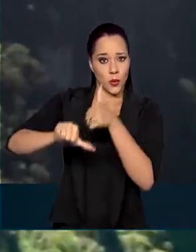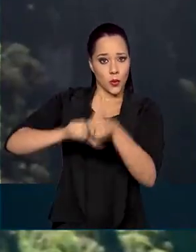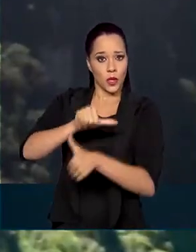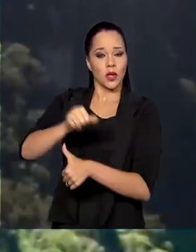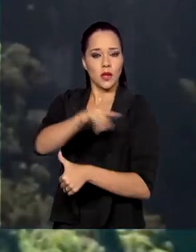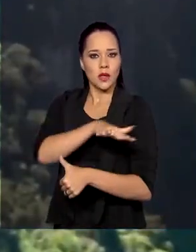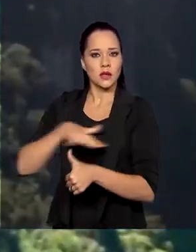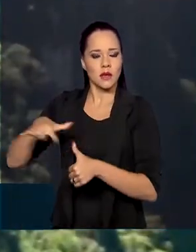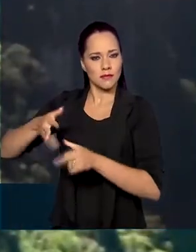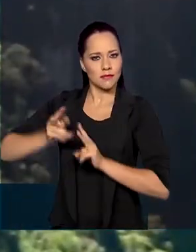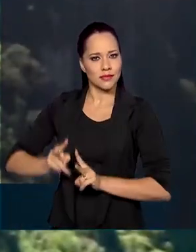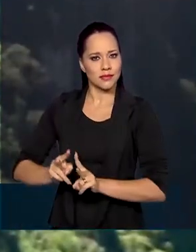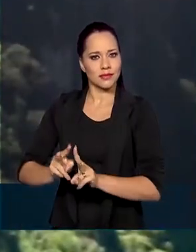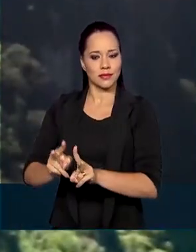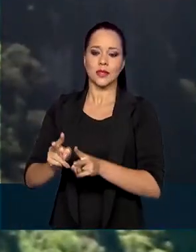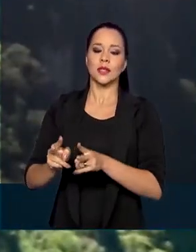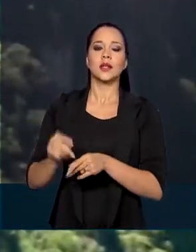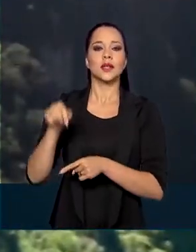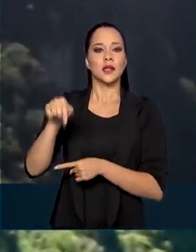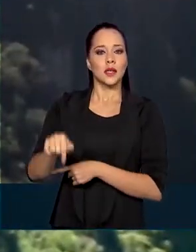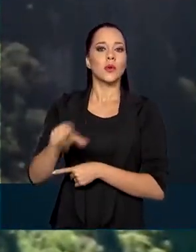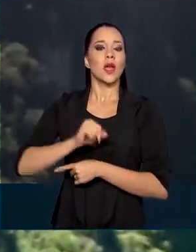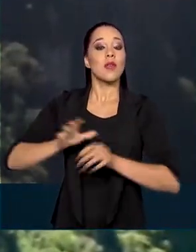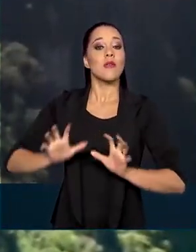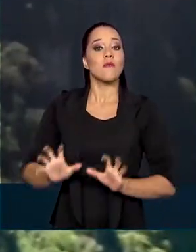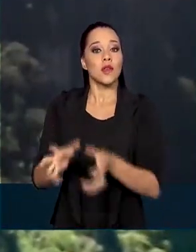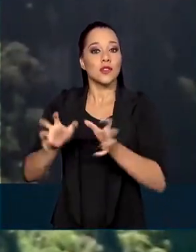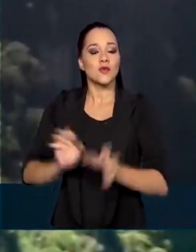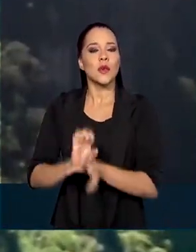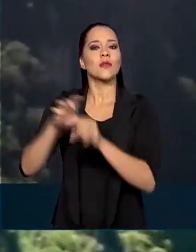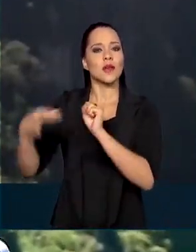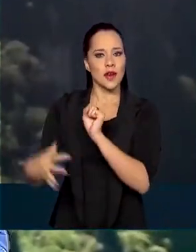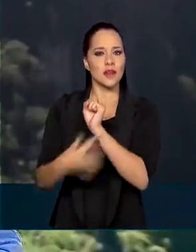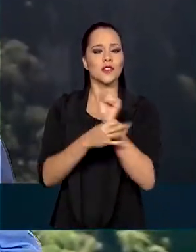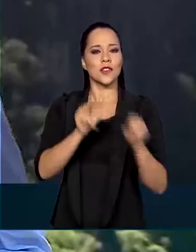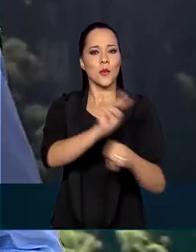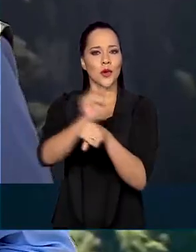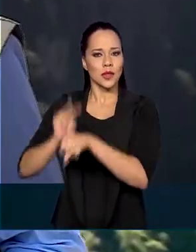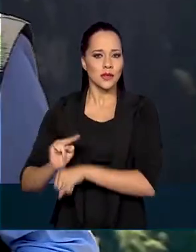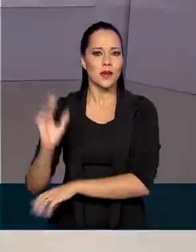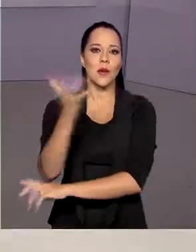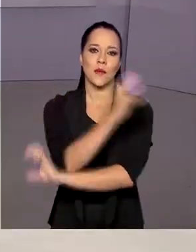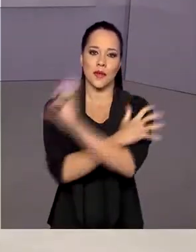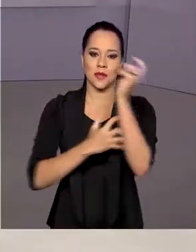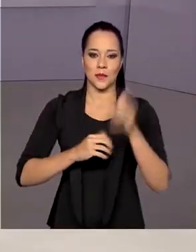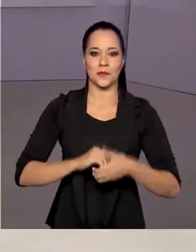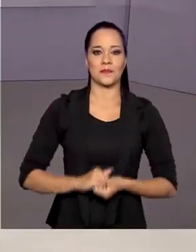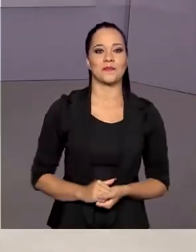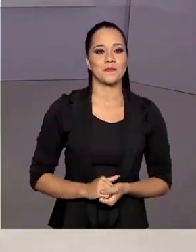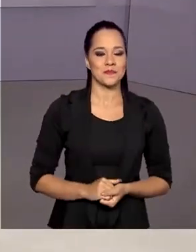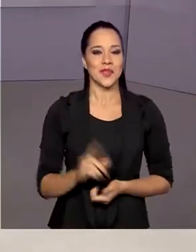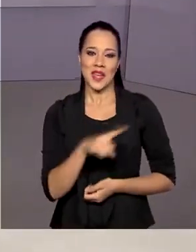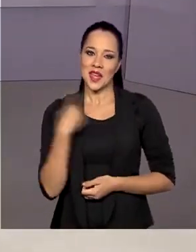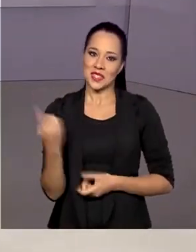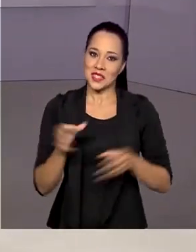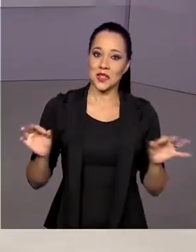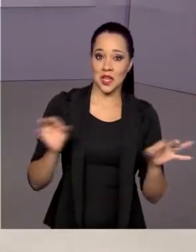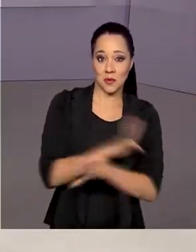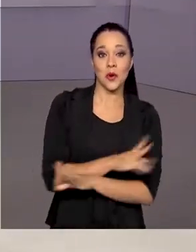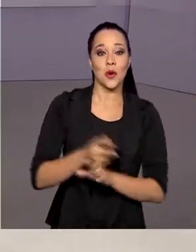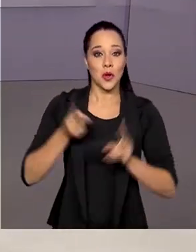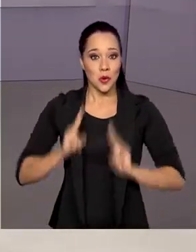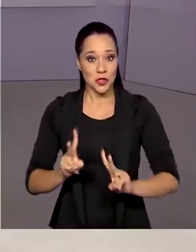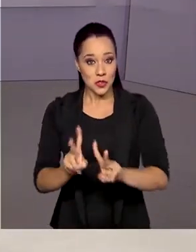prosperidade em investimento e garantia da preservação ambiental. A gente fica por aqui.